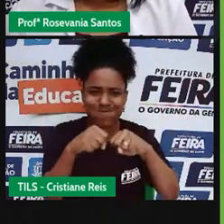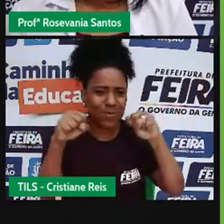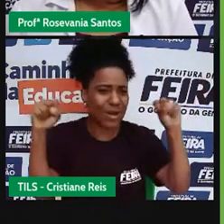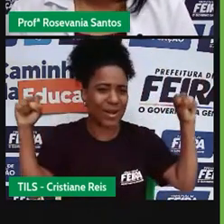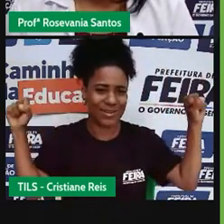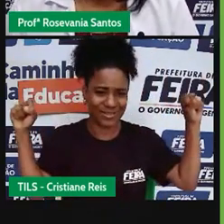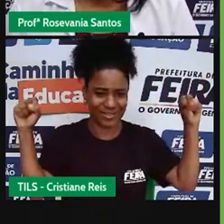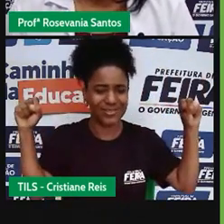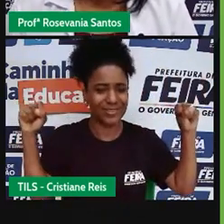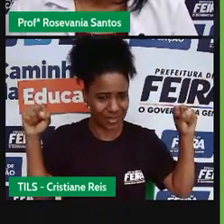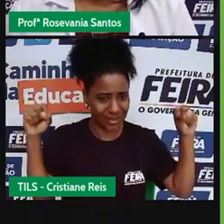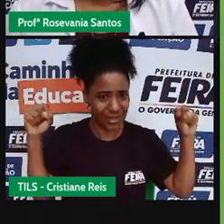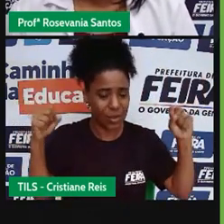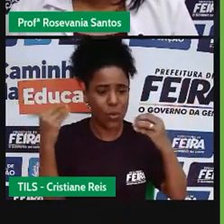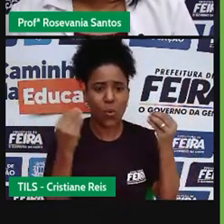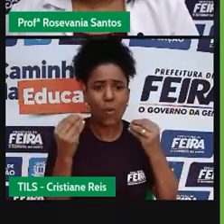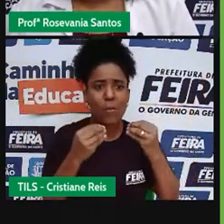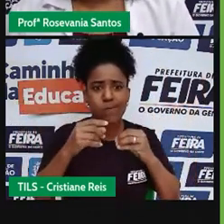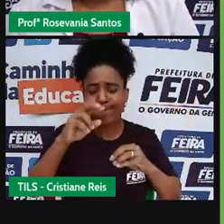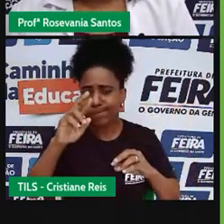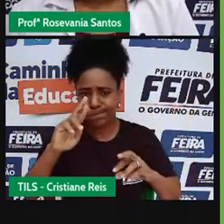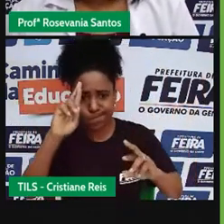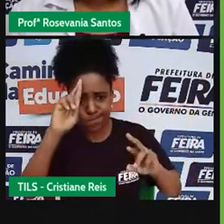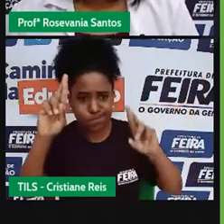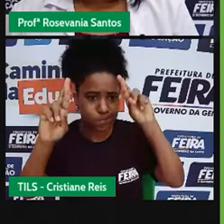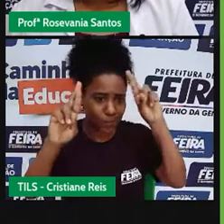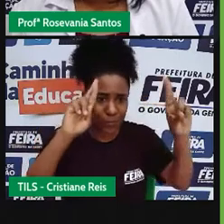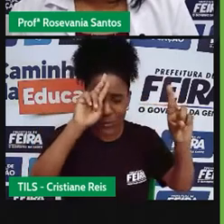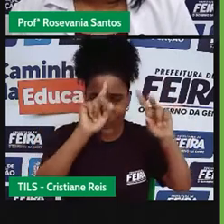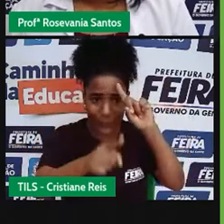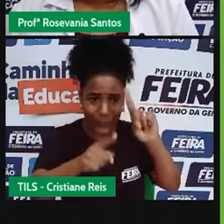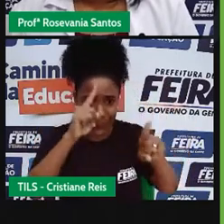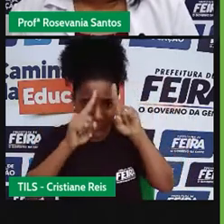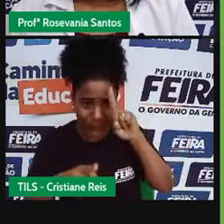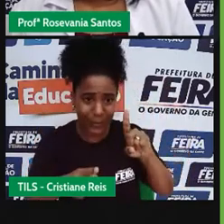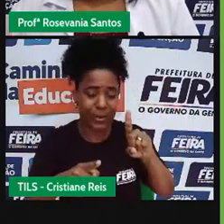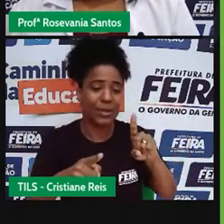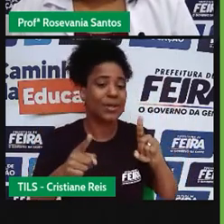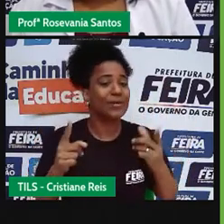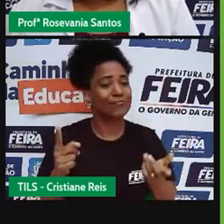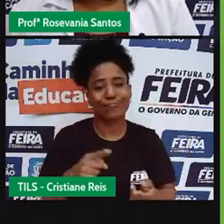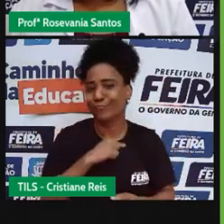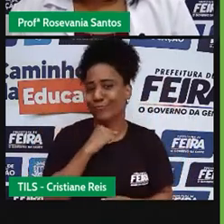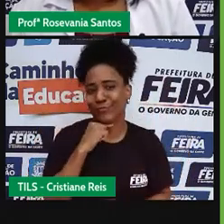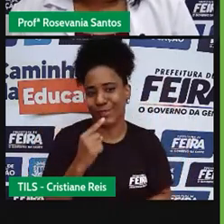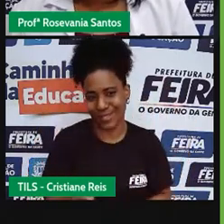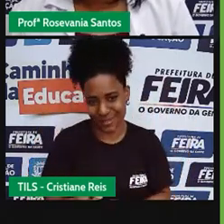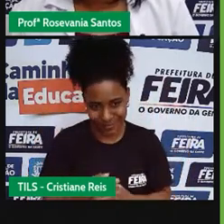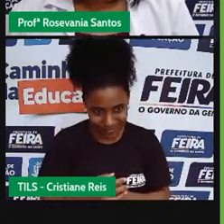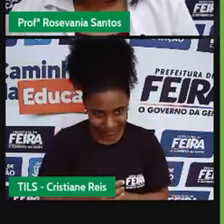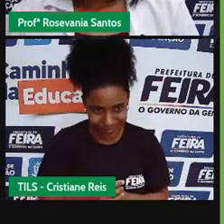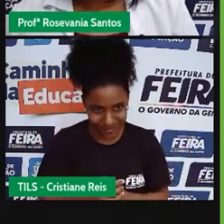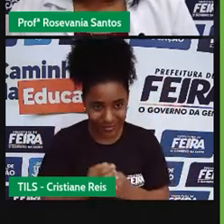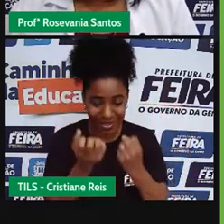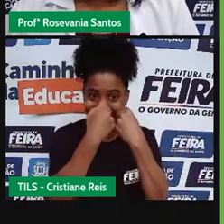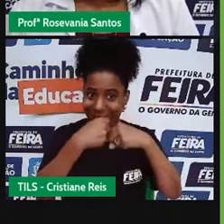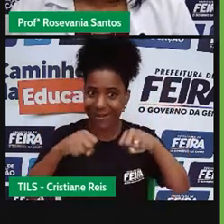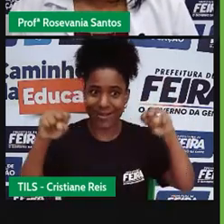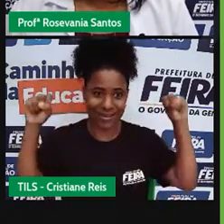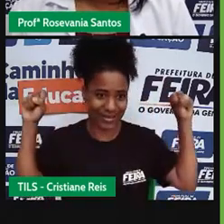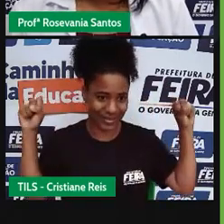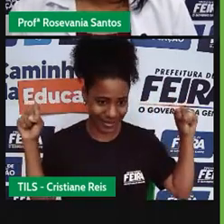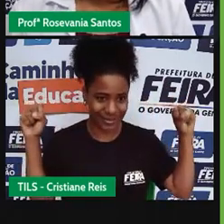aspectos, né, físicos, econômicos e culturais que a gente tem. Então, a primeira coisa que a gente percebe, assim,